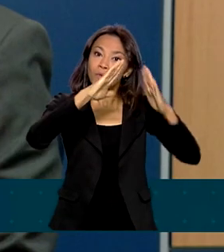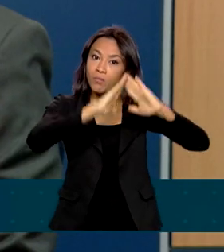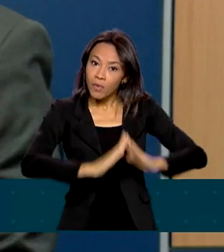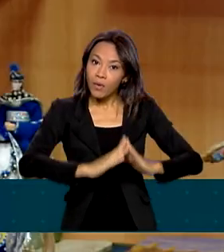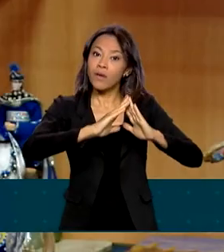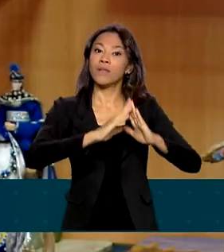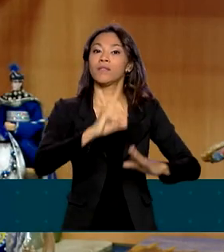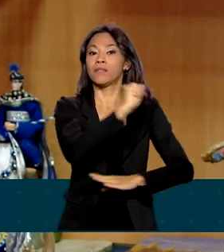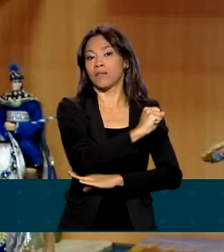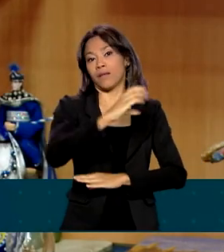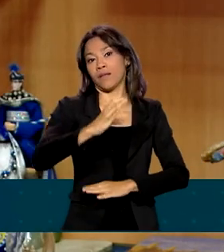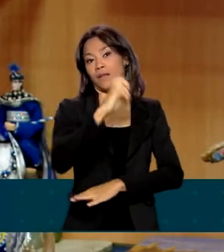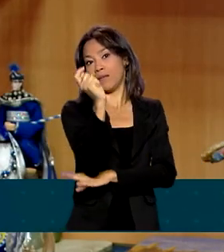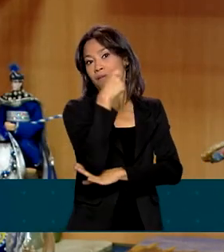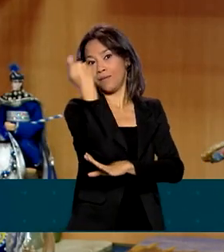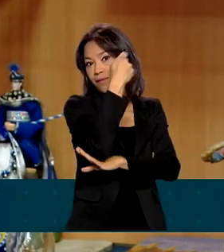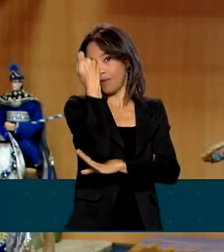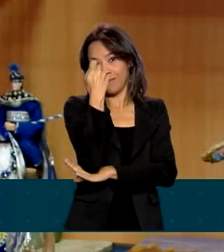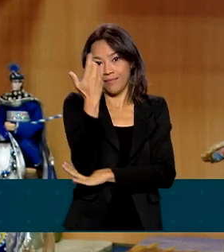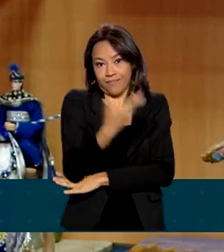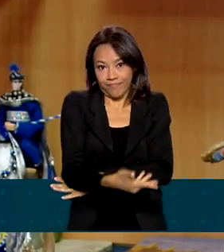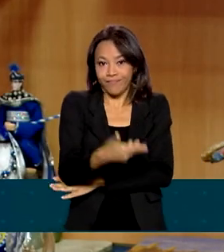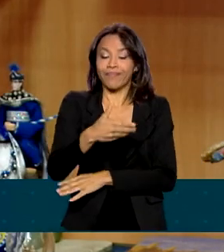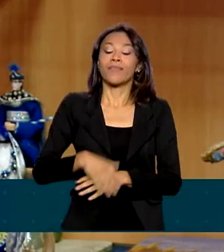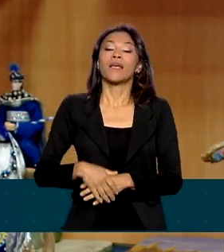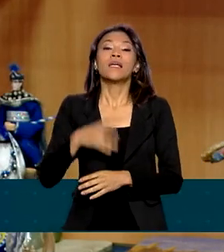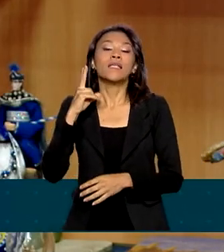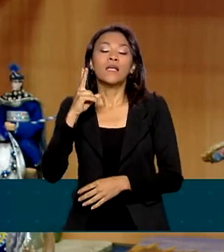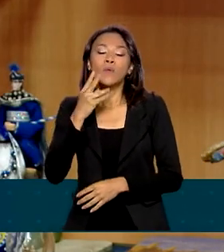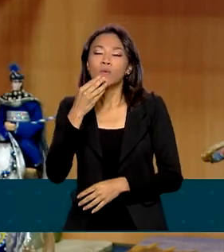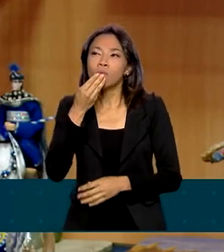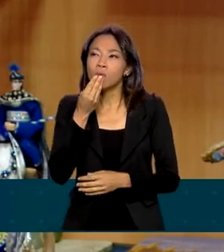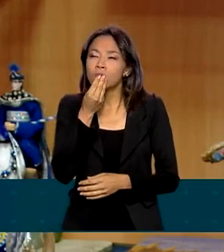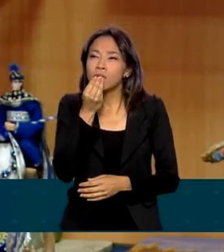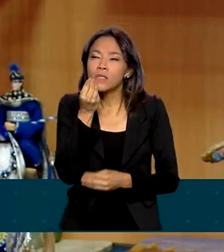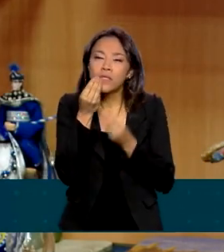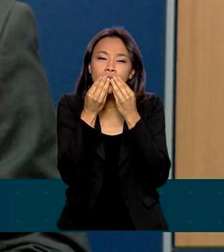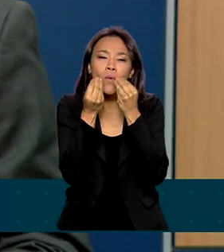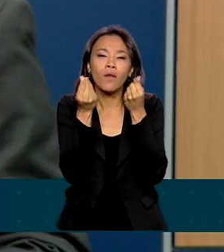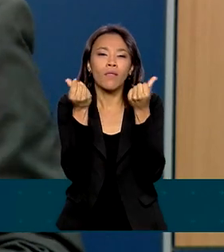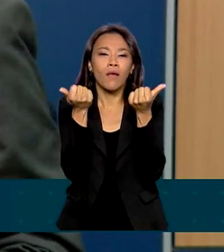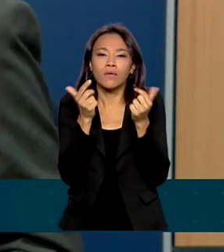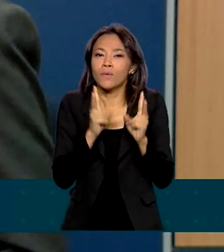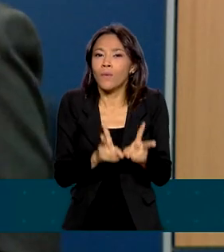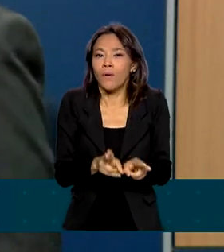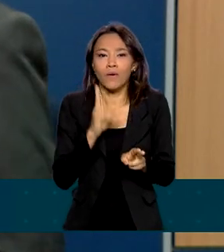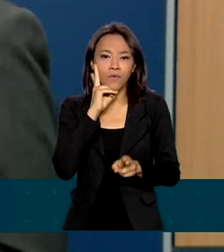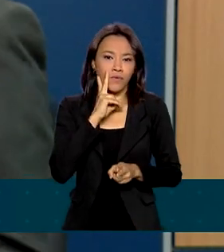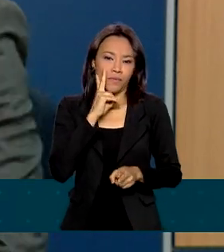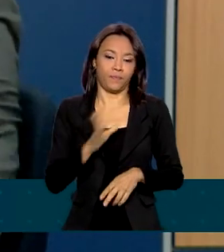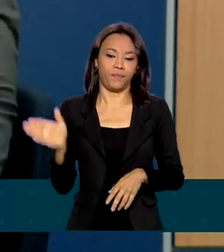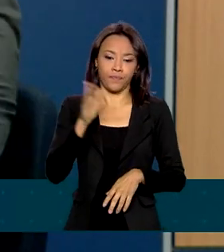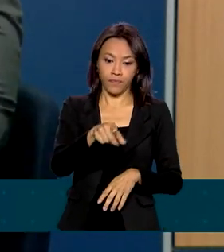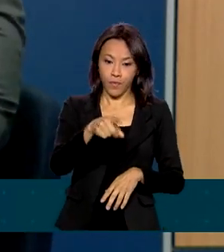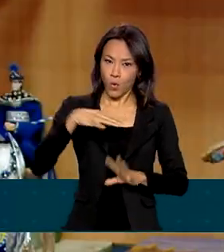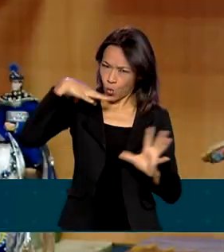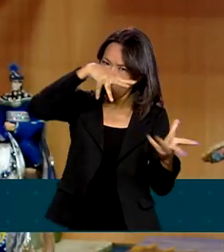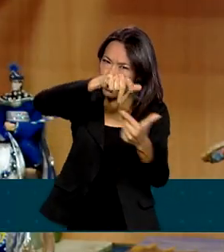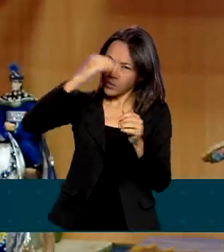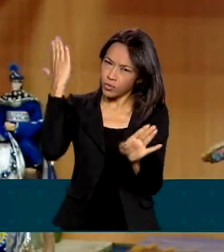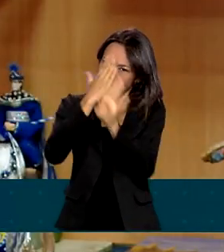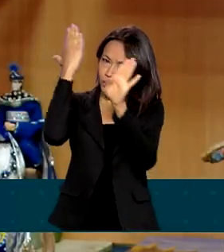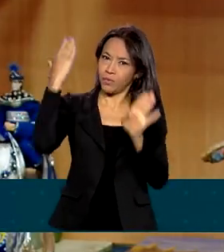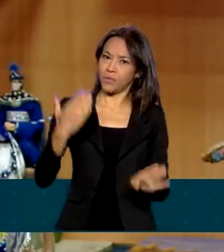Catarinense. Então a gente às vezes tem um vinho que tem um sabor diferente, mas a mesma qualidade. O mundo descobriu o turismo brasileiro?